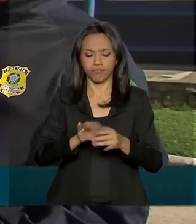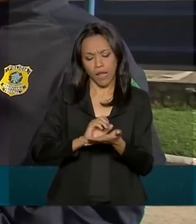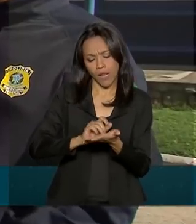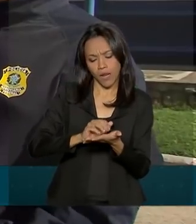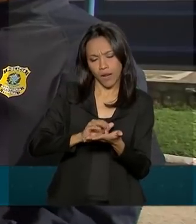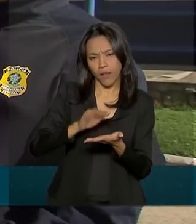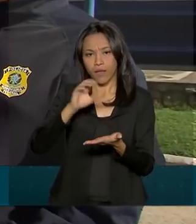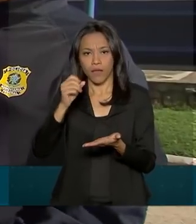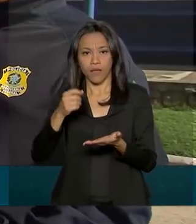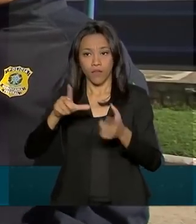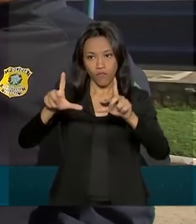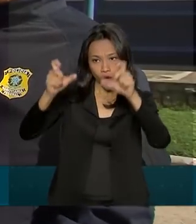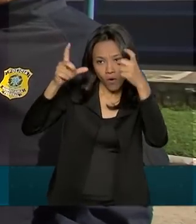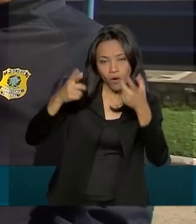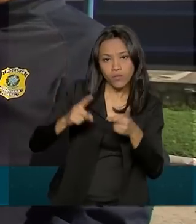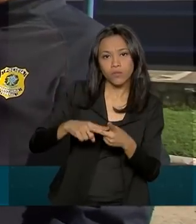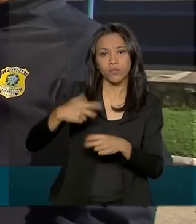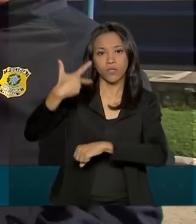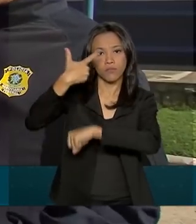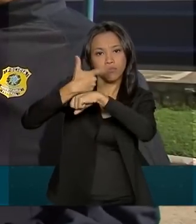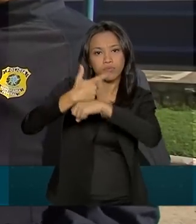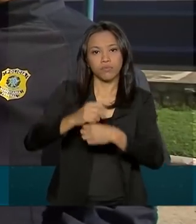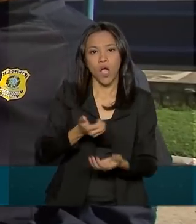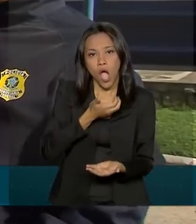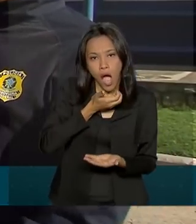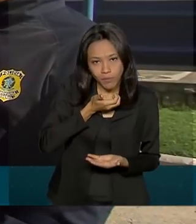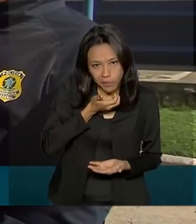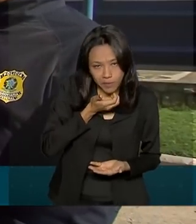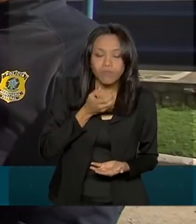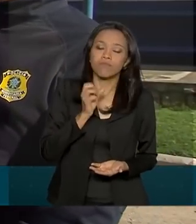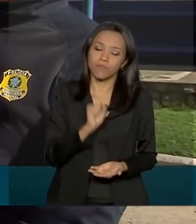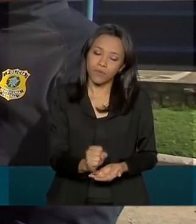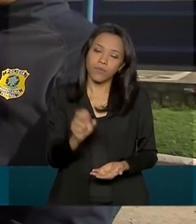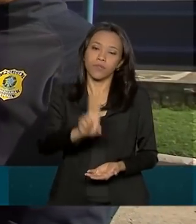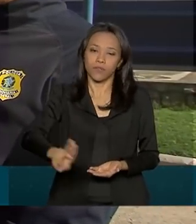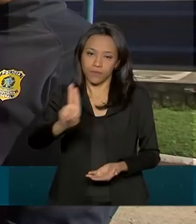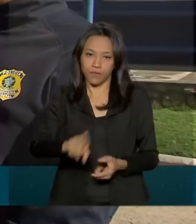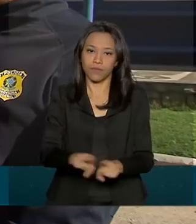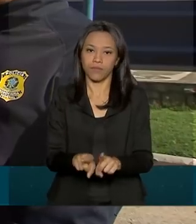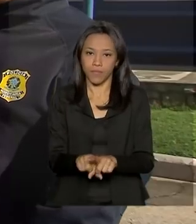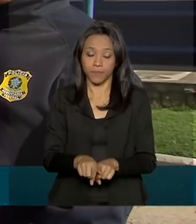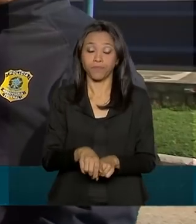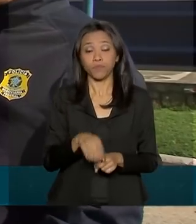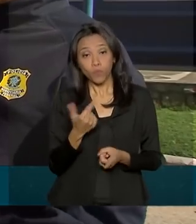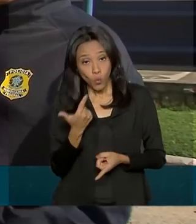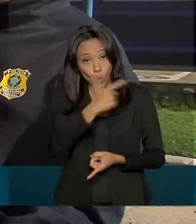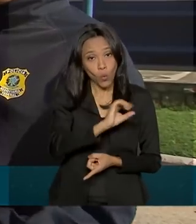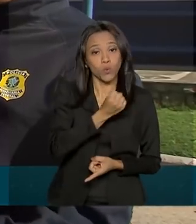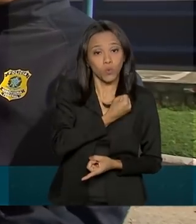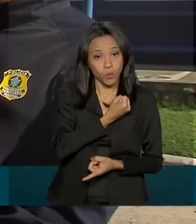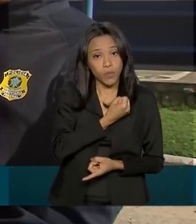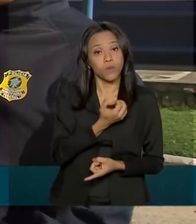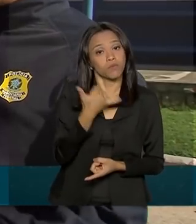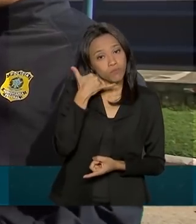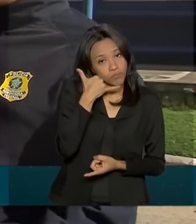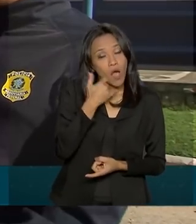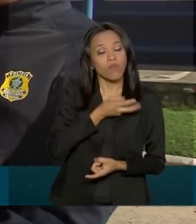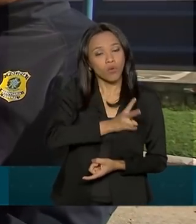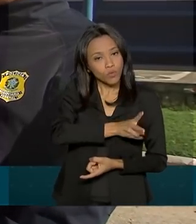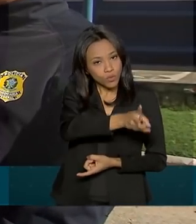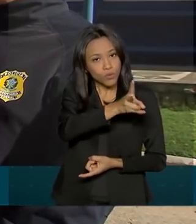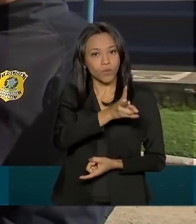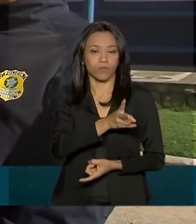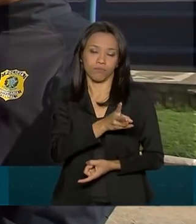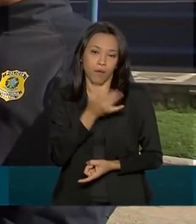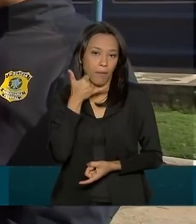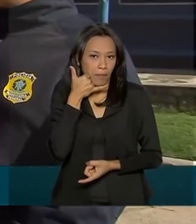de vídeo, imagens e áudios também. O 191, que é o nosso número de emergência, ele continua ativo e funcionando para chamadas